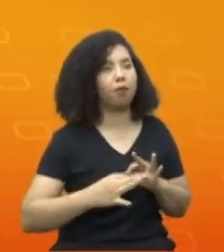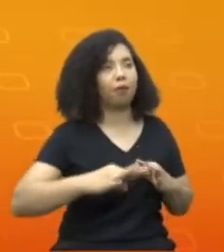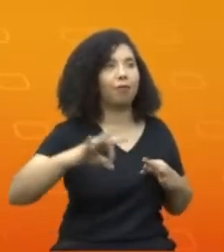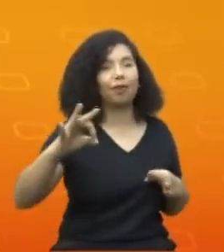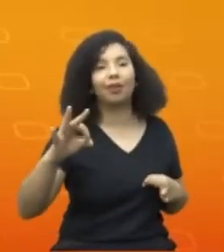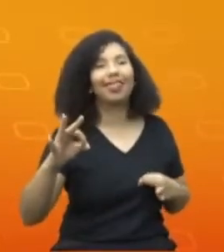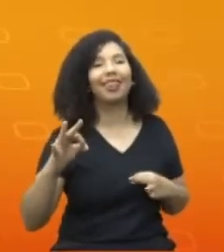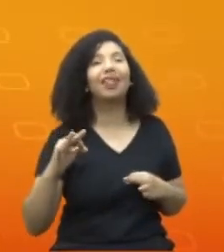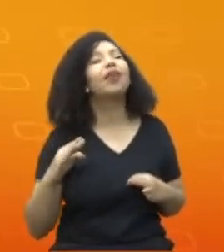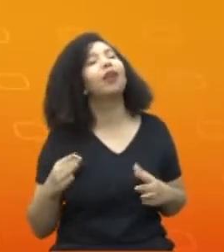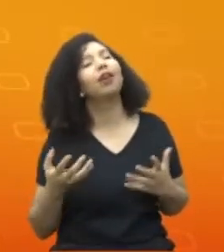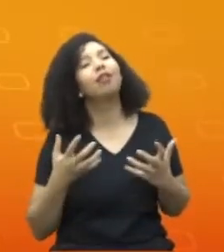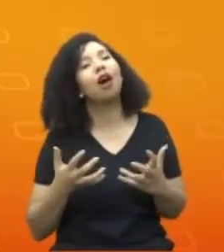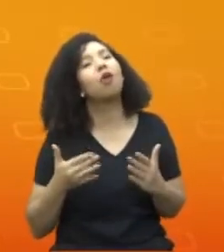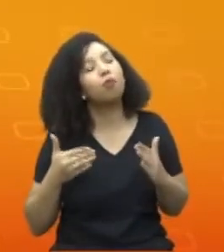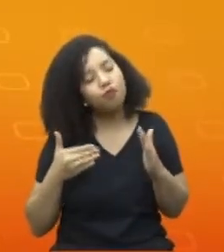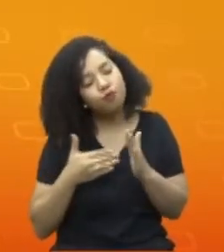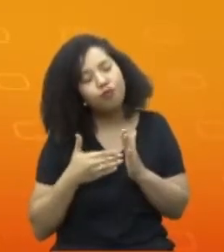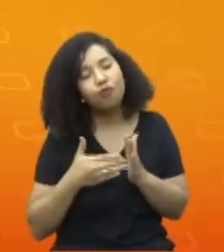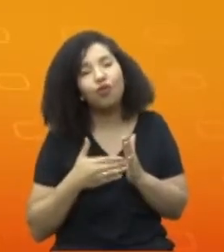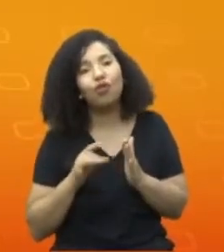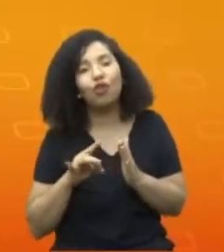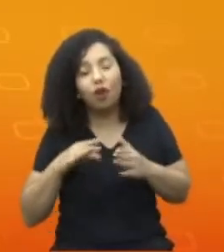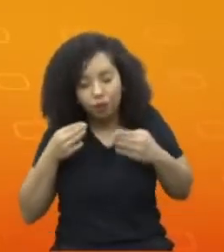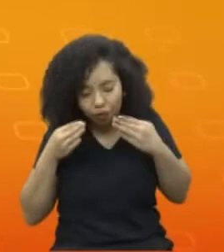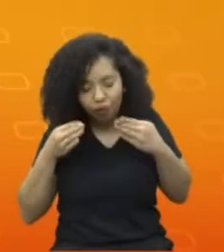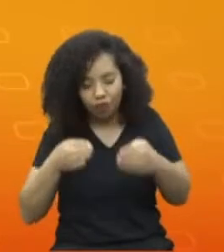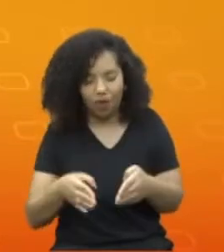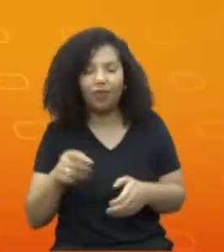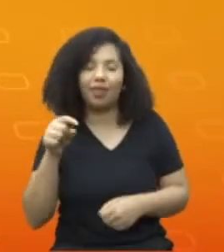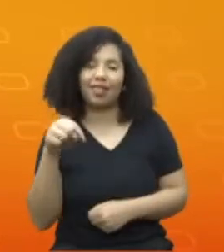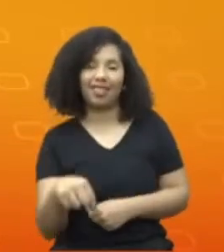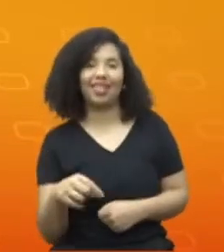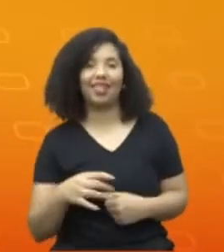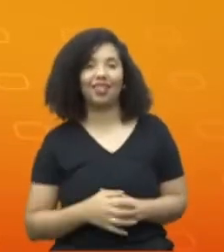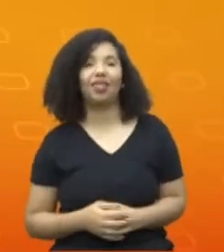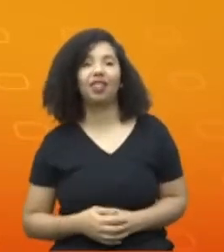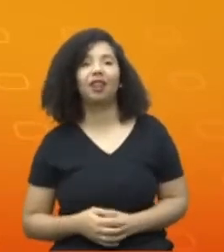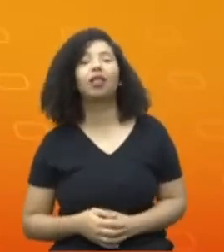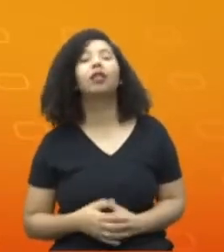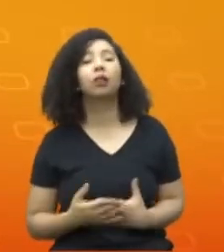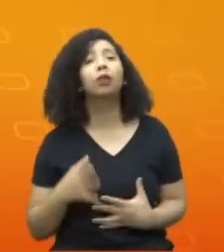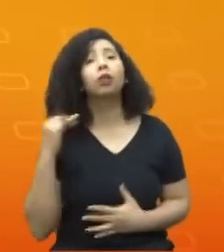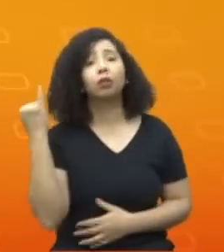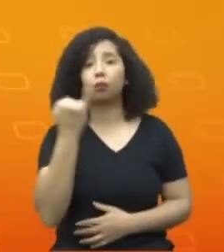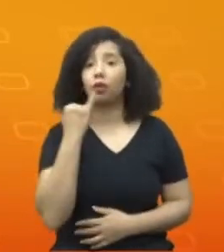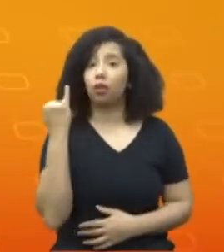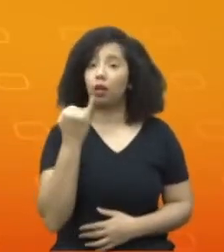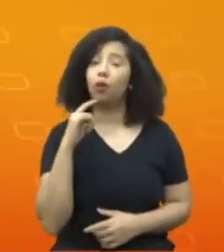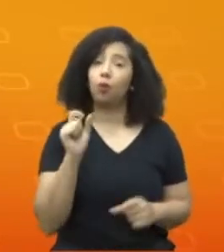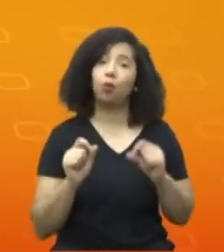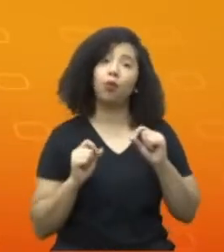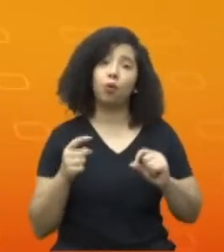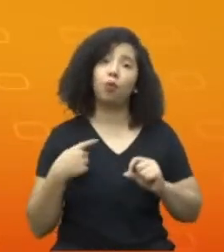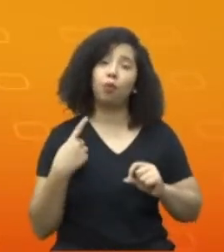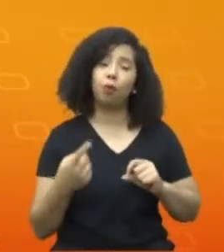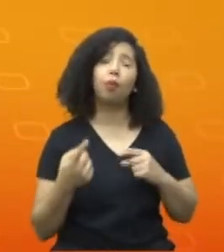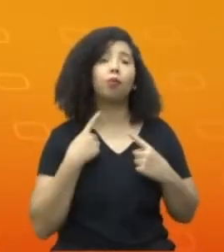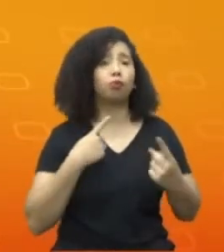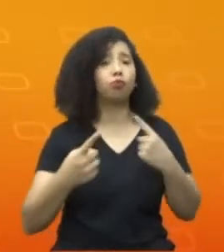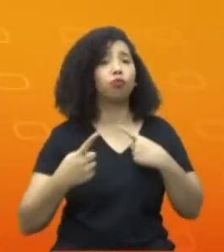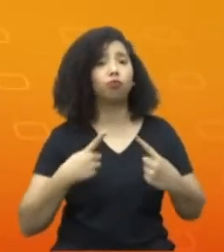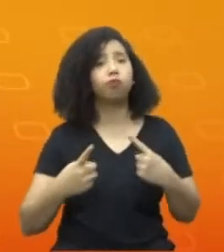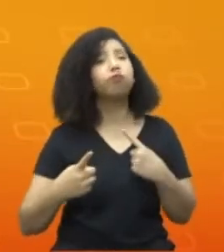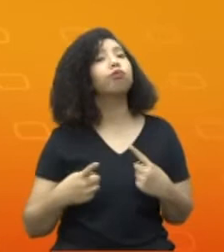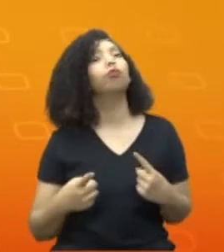restrito aqui, manter o foco, né? Então, importantíssimo, importantíssima a interatividade, é